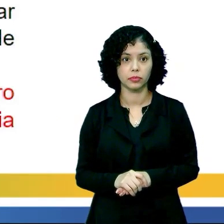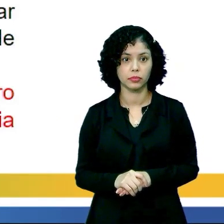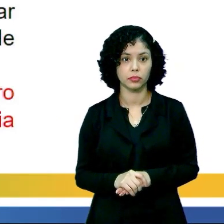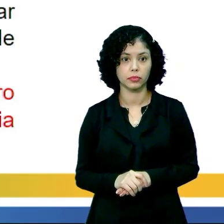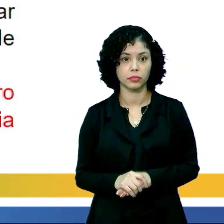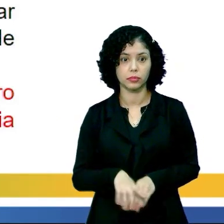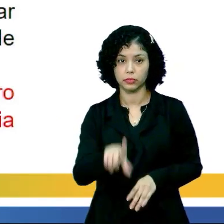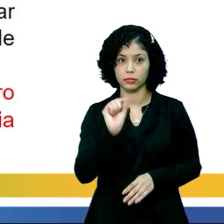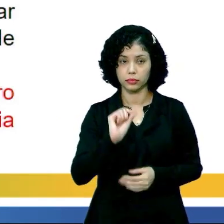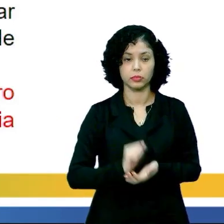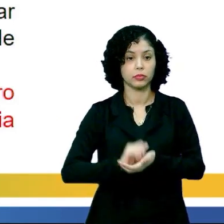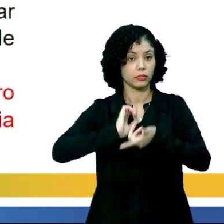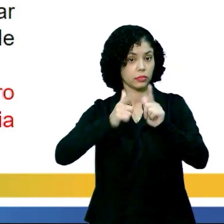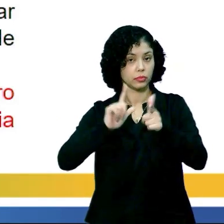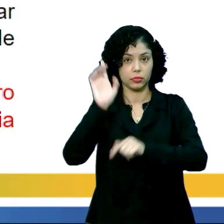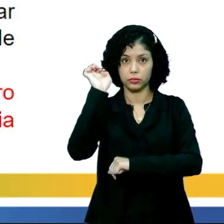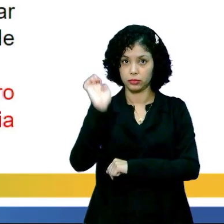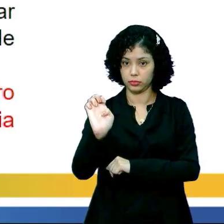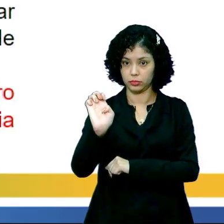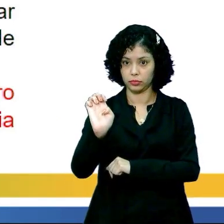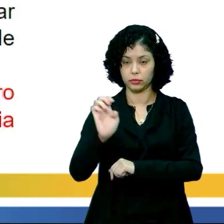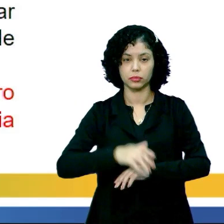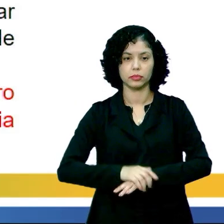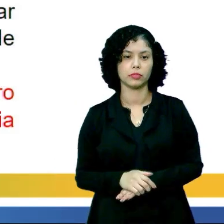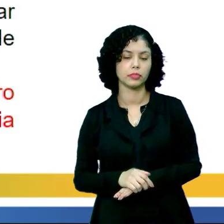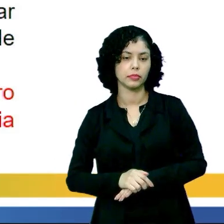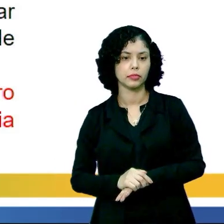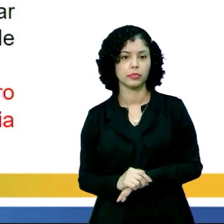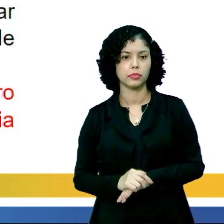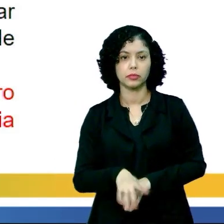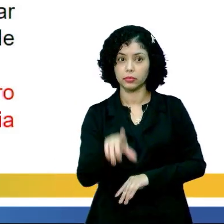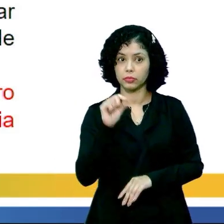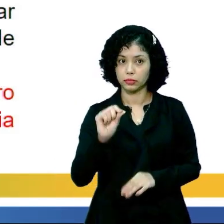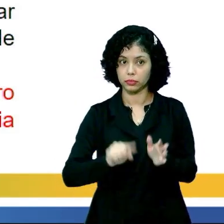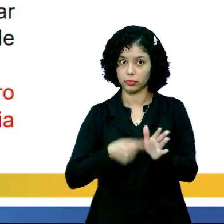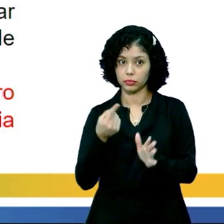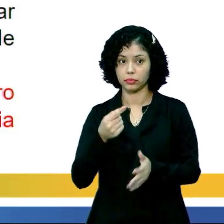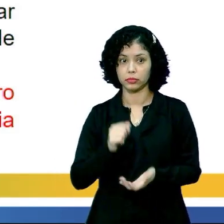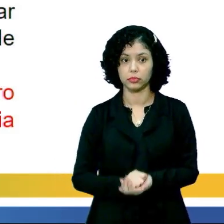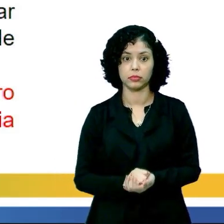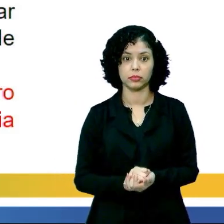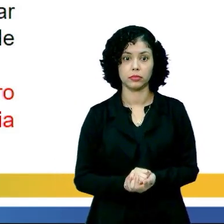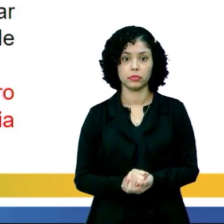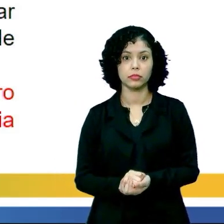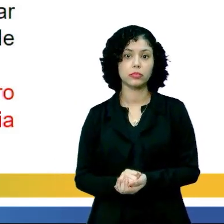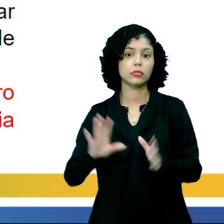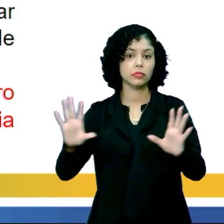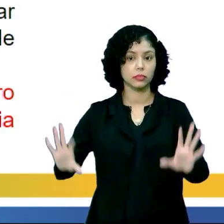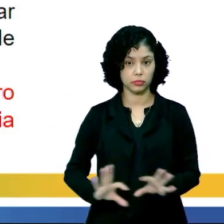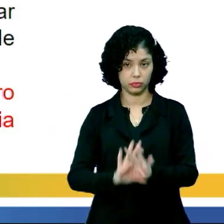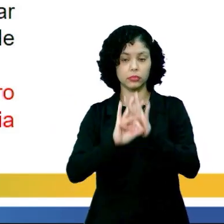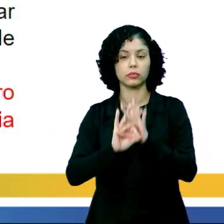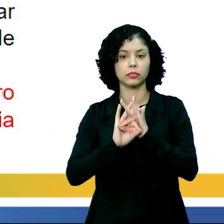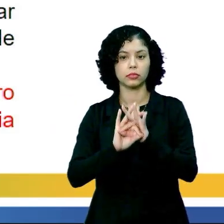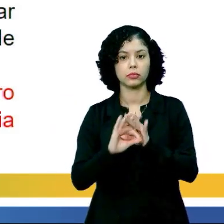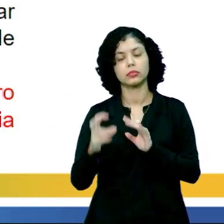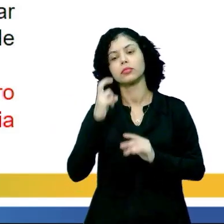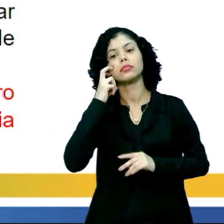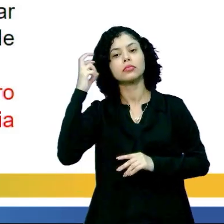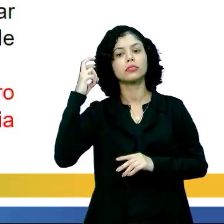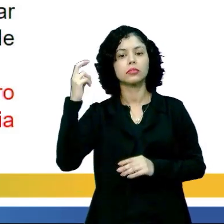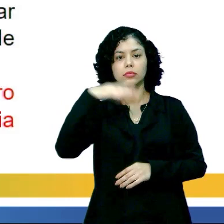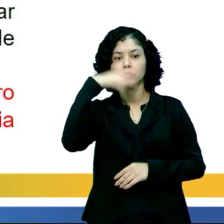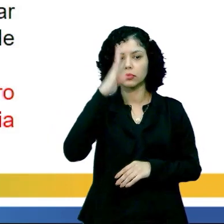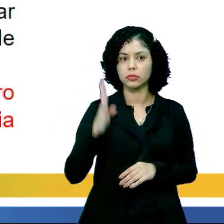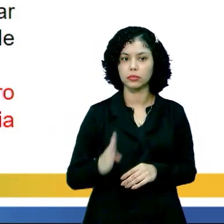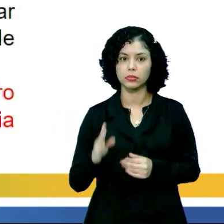Vamos para a alternativa? No primeiro caso, é uma definição de patrimônio ligada ao cargo do